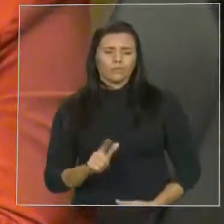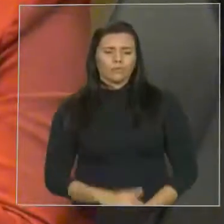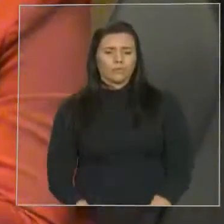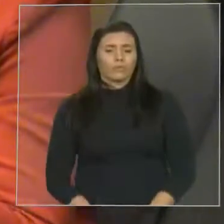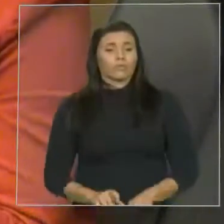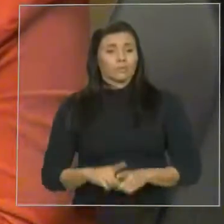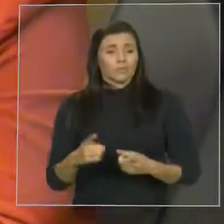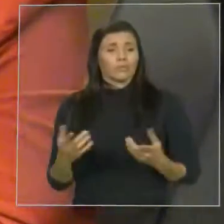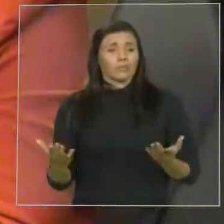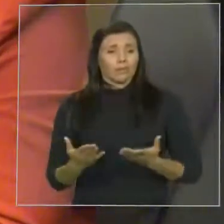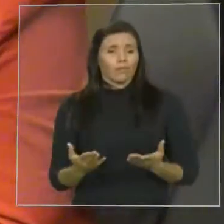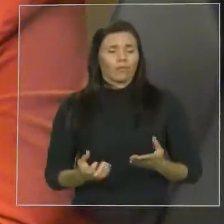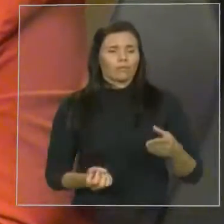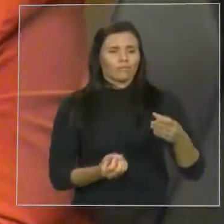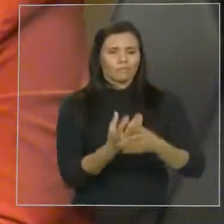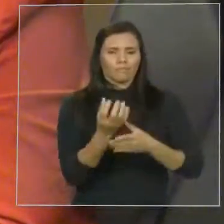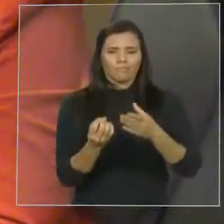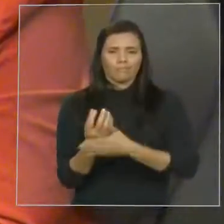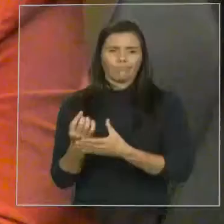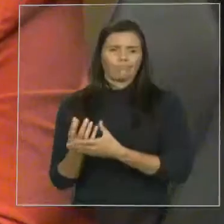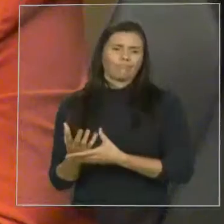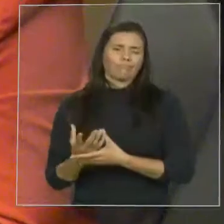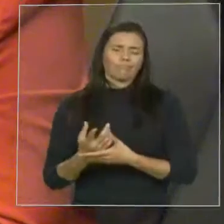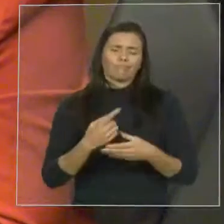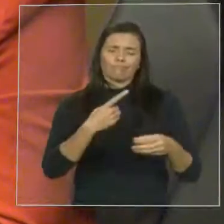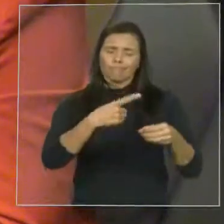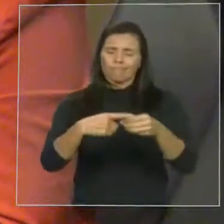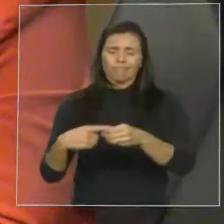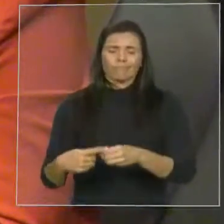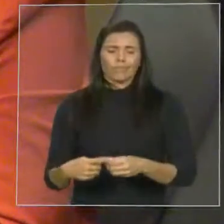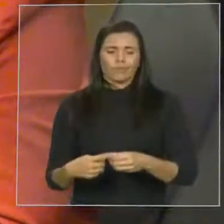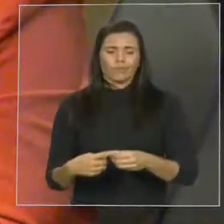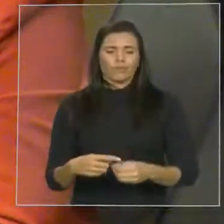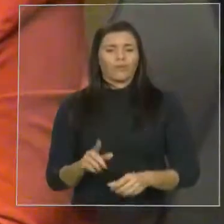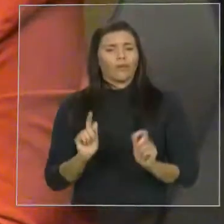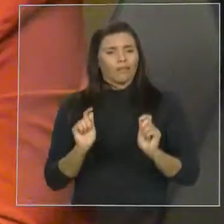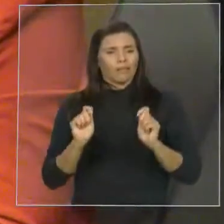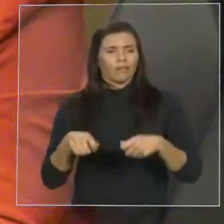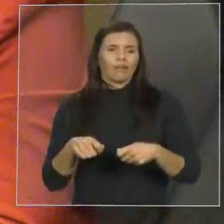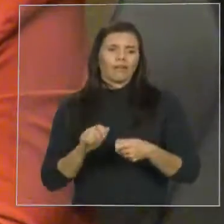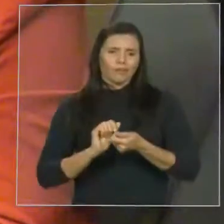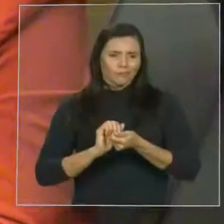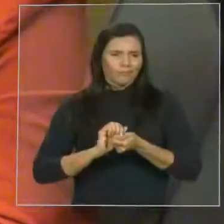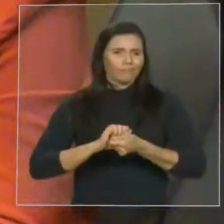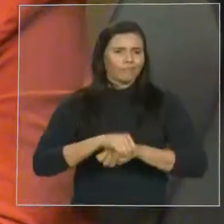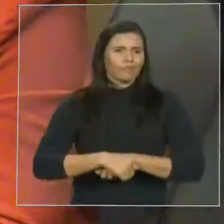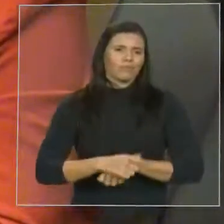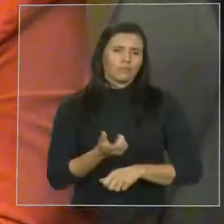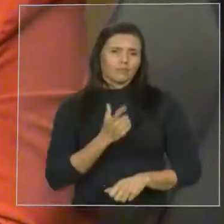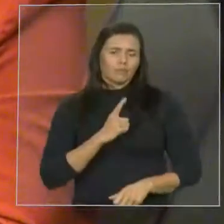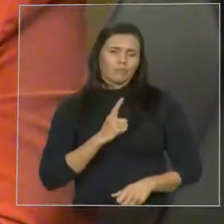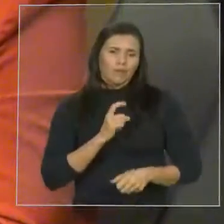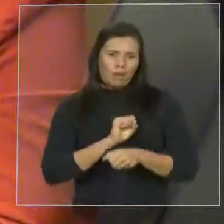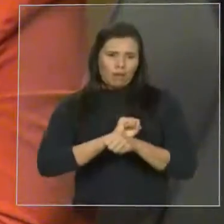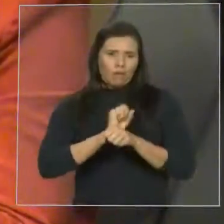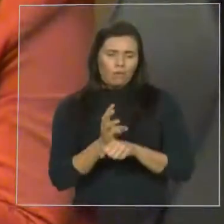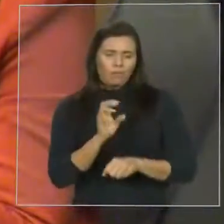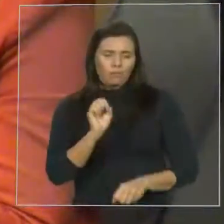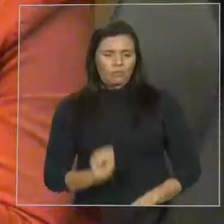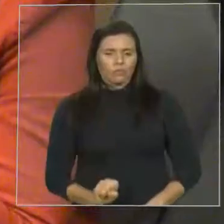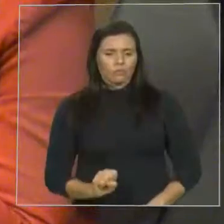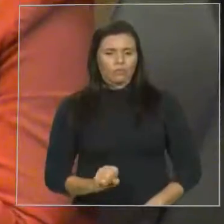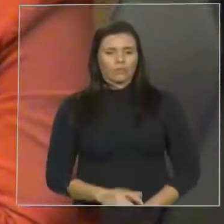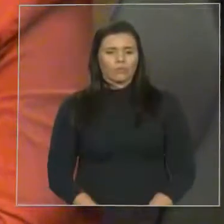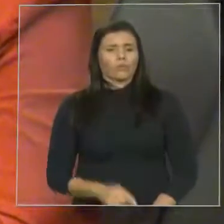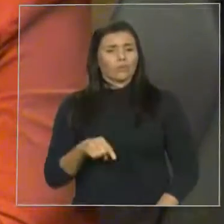a capital do ensino superior, a capital de referência do Sul do Maranhão, que a Imperatriz. E a